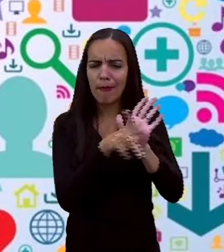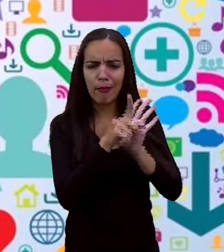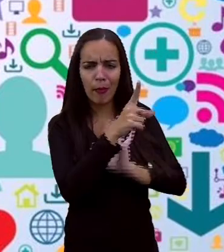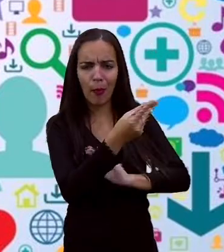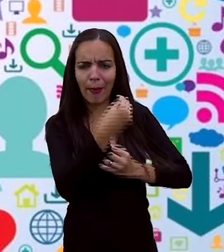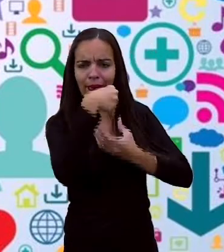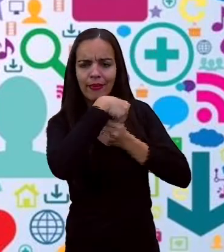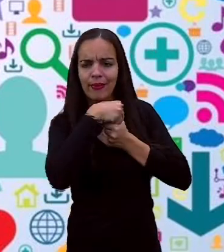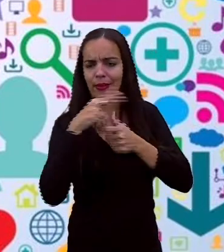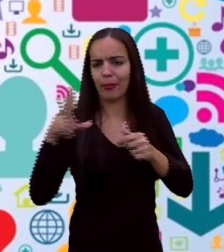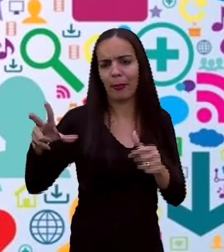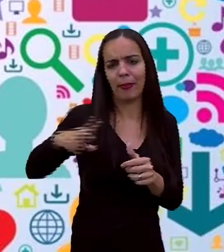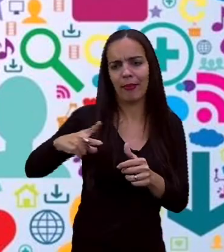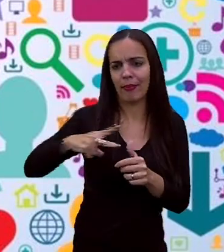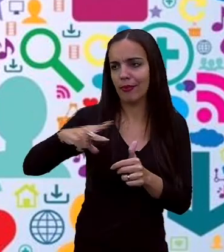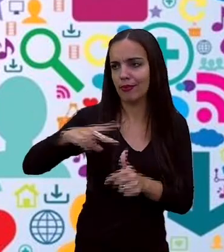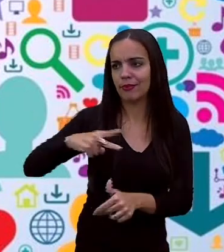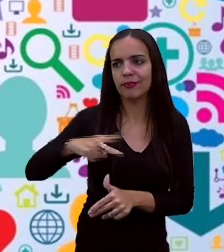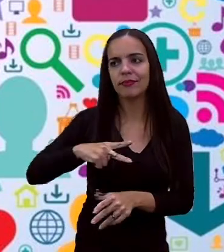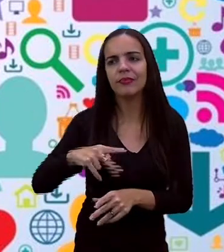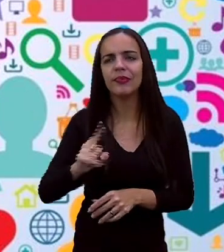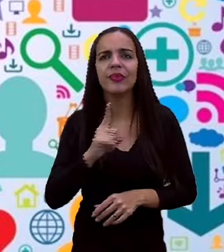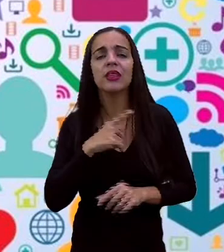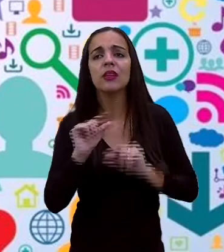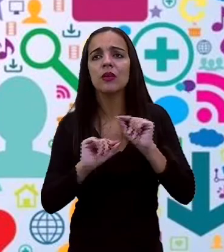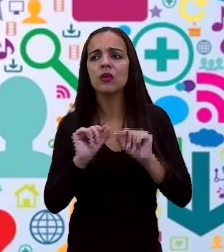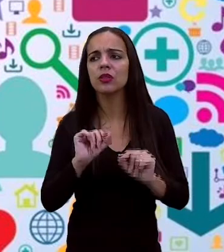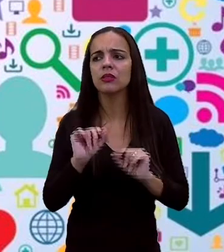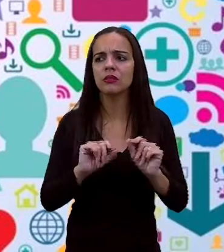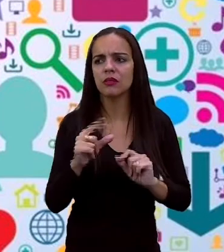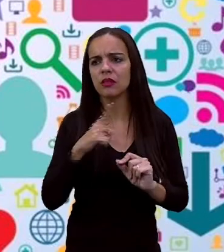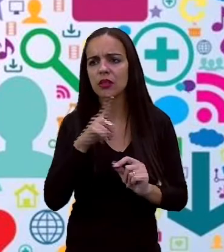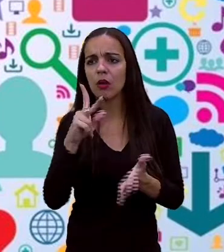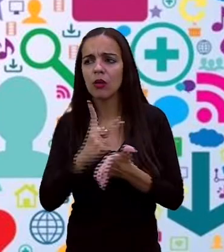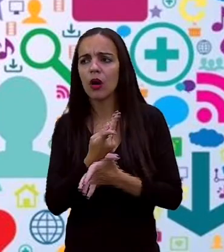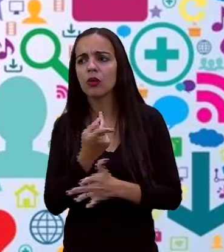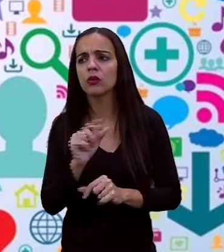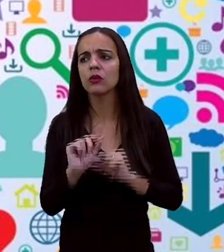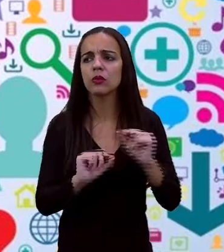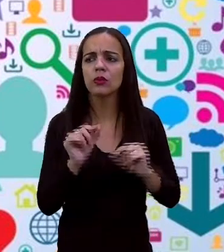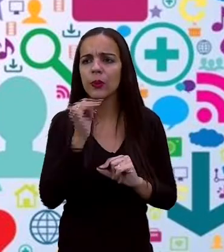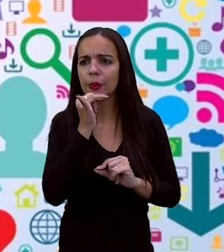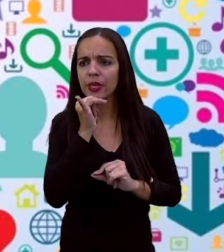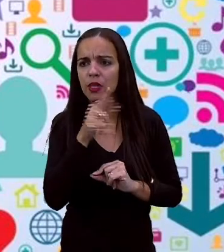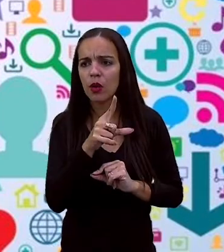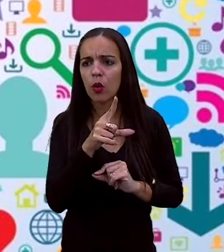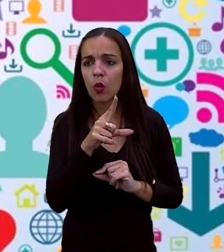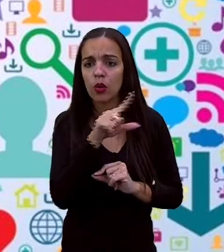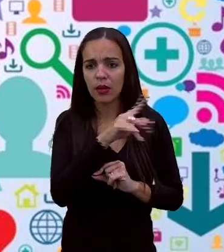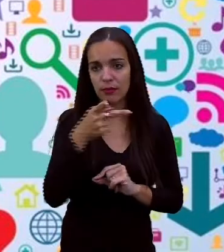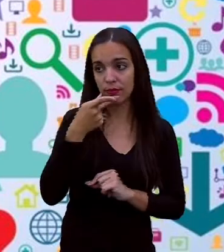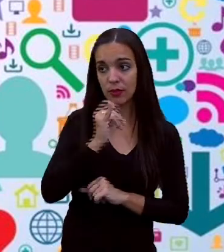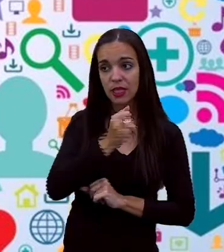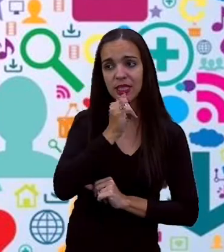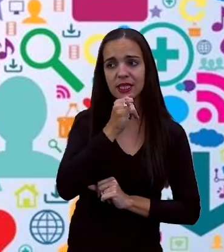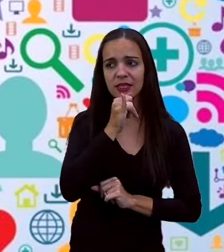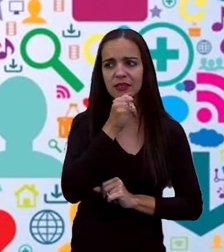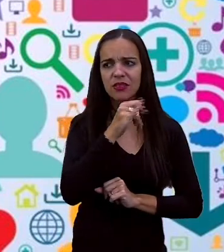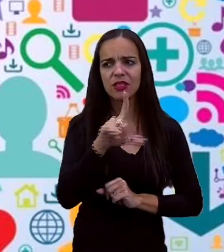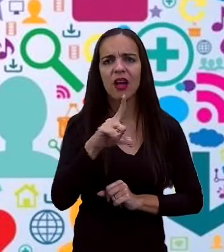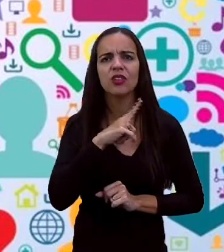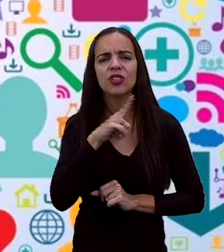personagens. Então, pode ter, com certeza, esse narrador vai mergulhar ali com